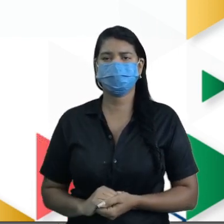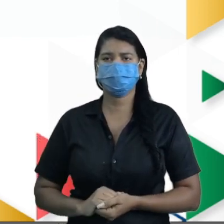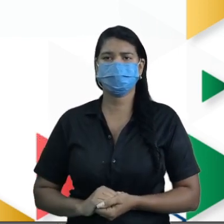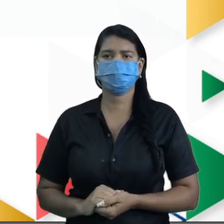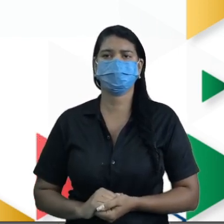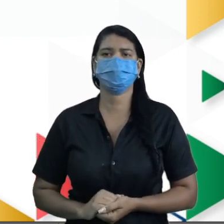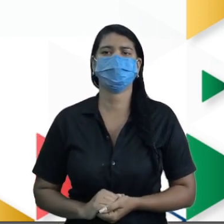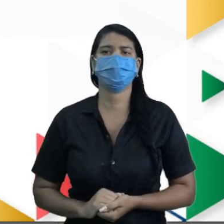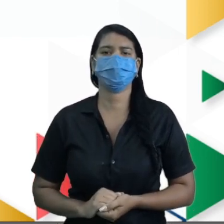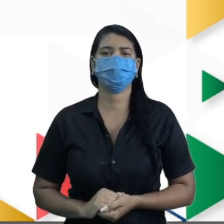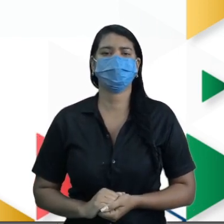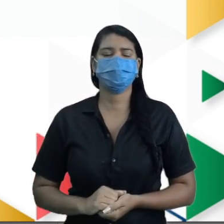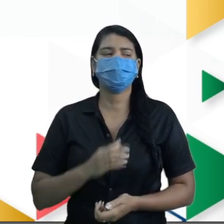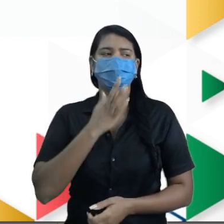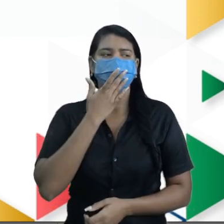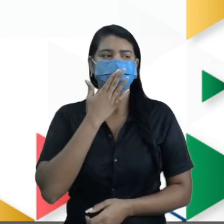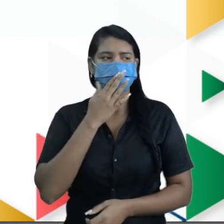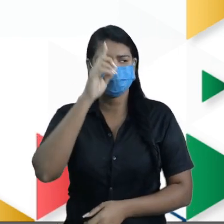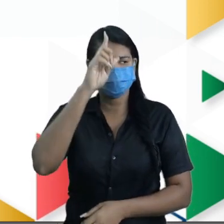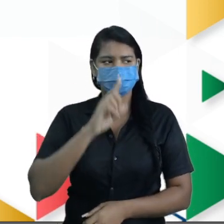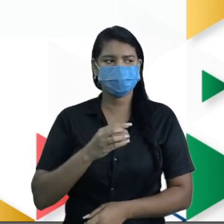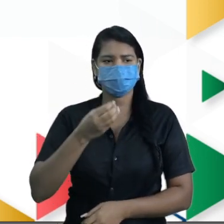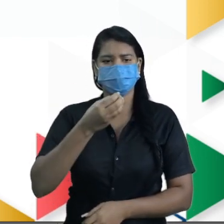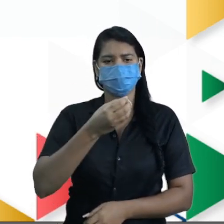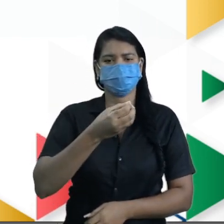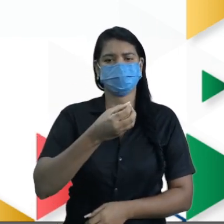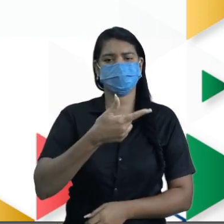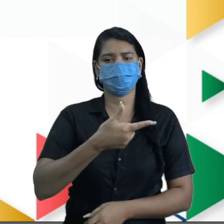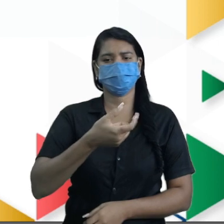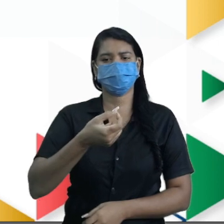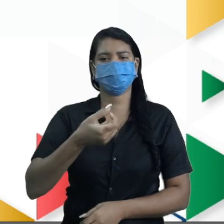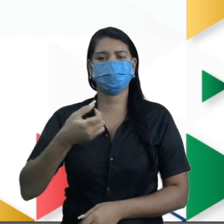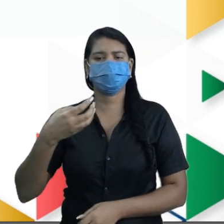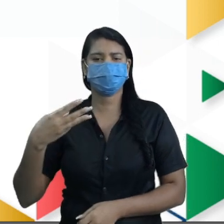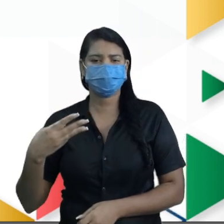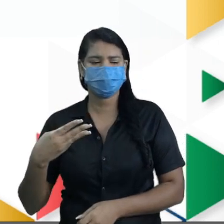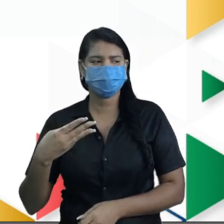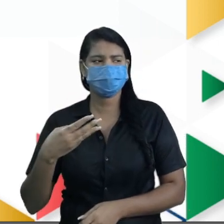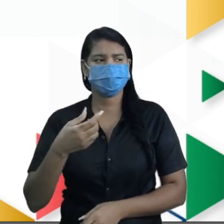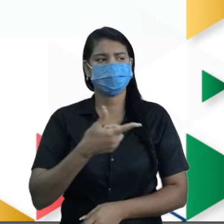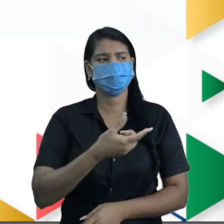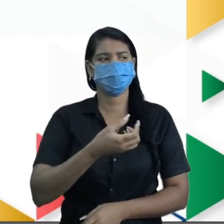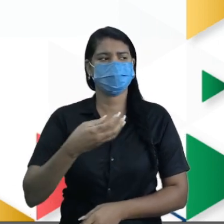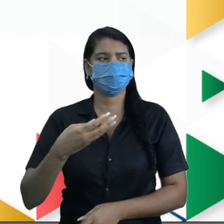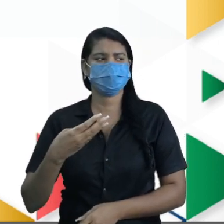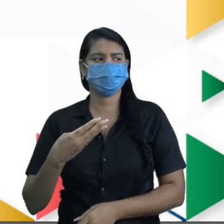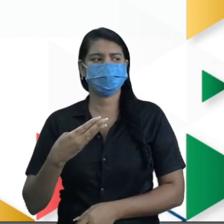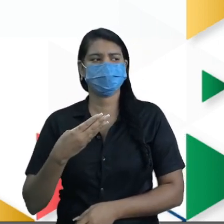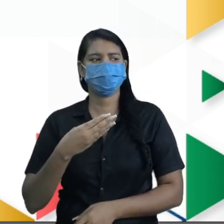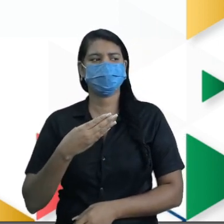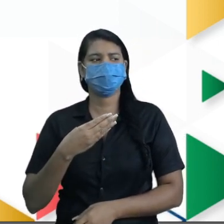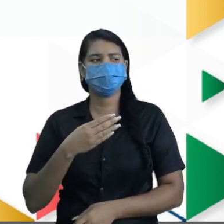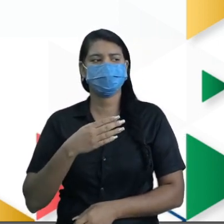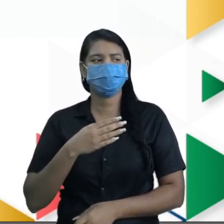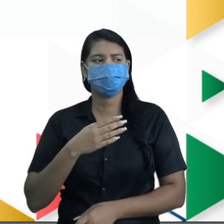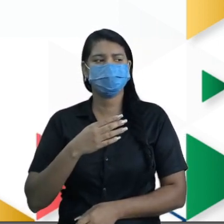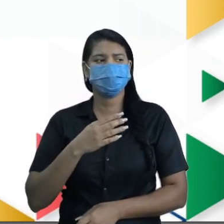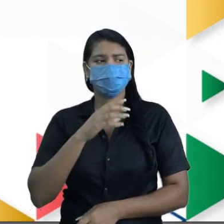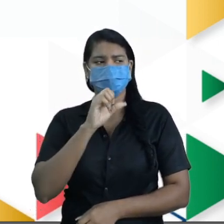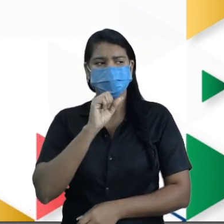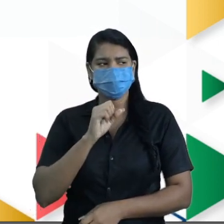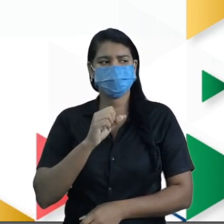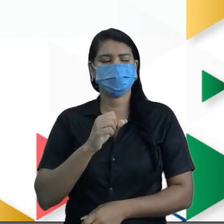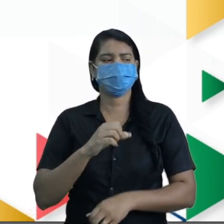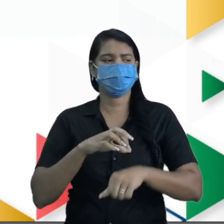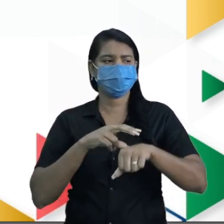2003 está na cor amarelo. 2008 está na cor azul. 2009 na vermelha. 2010 na